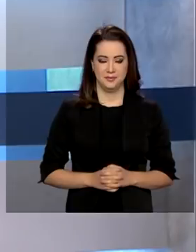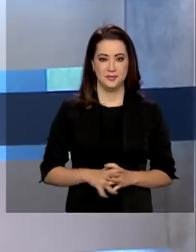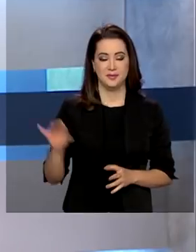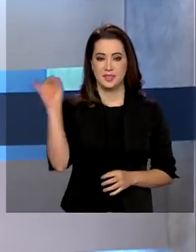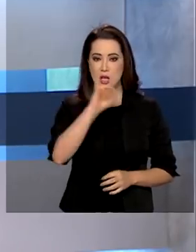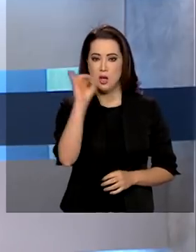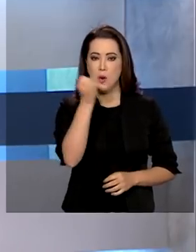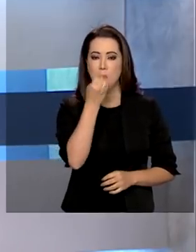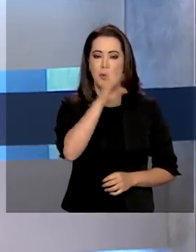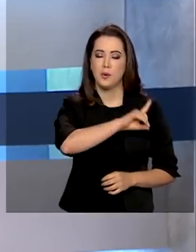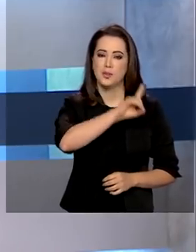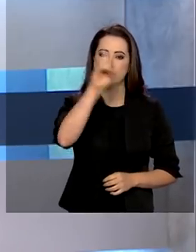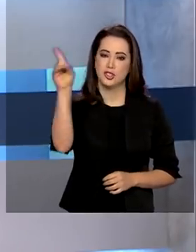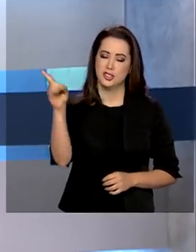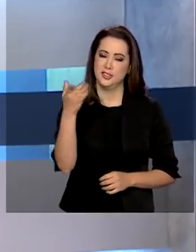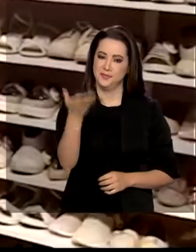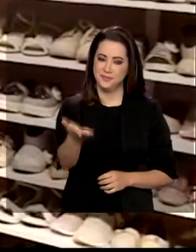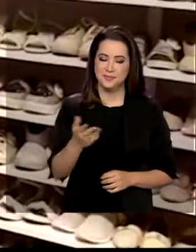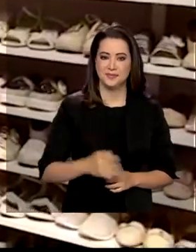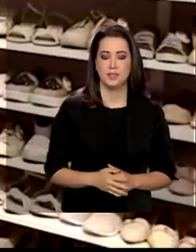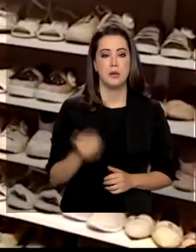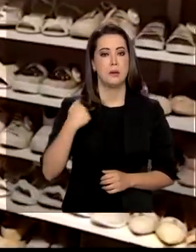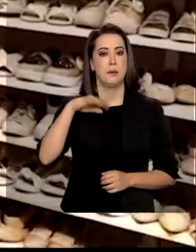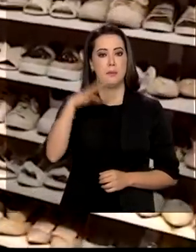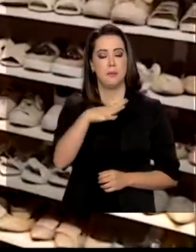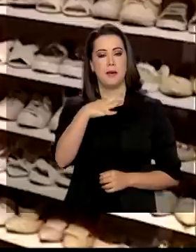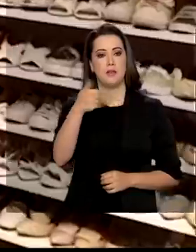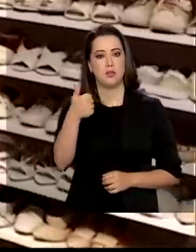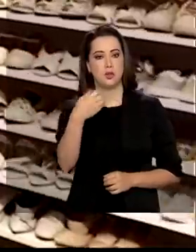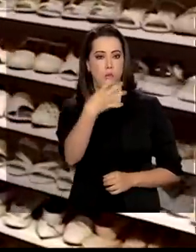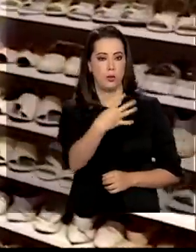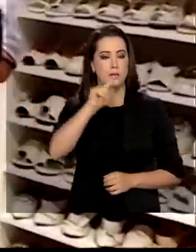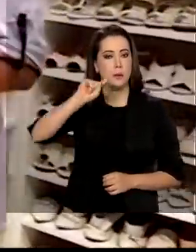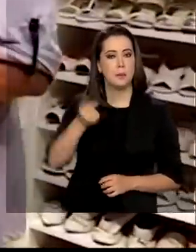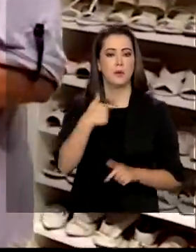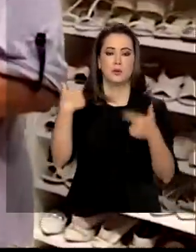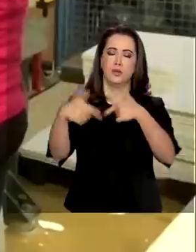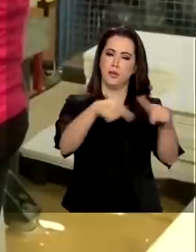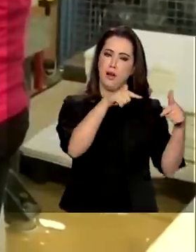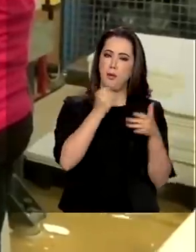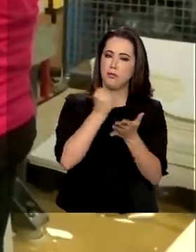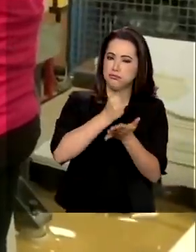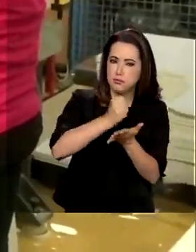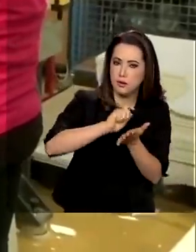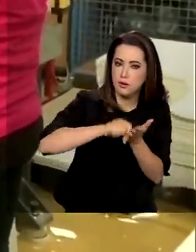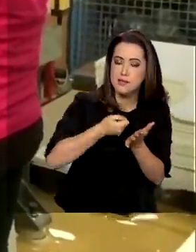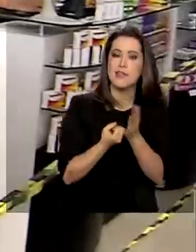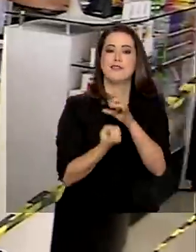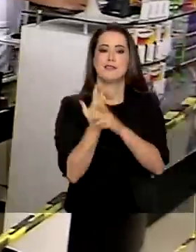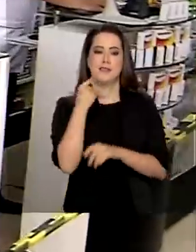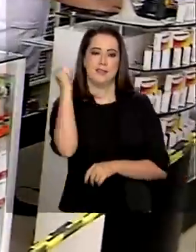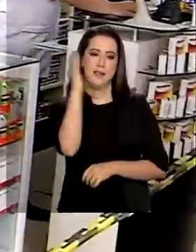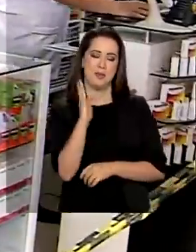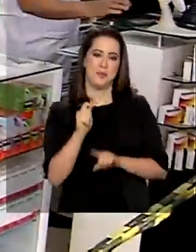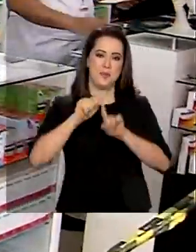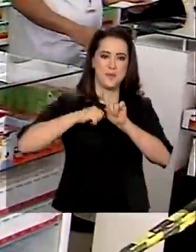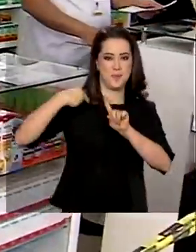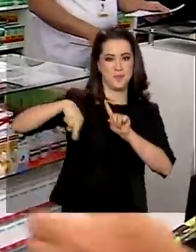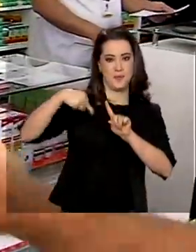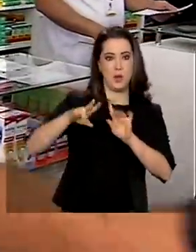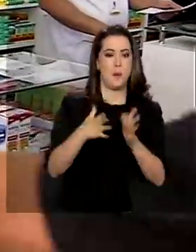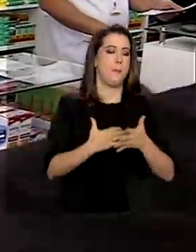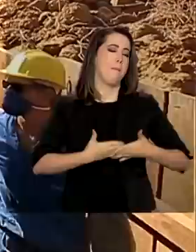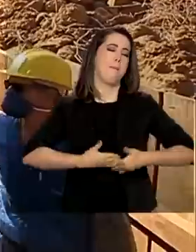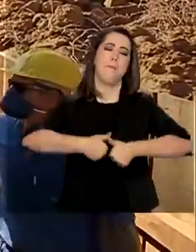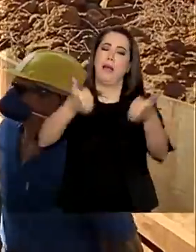Olá, bom dia! Mais de 414 mil empregos formais foram criados no Brasil em novembro. É o